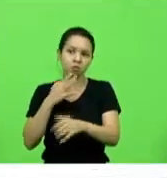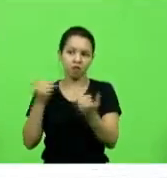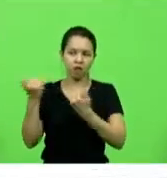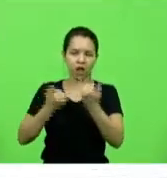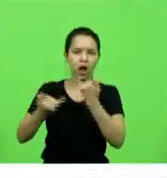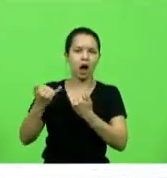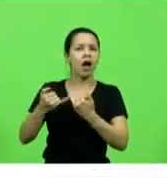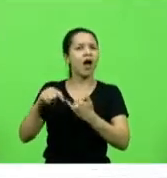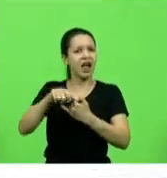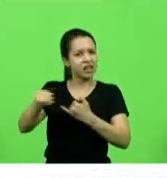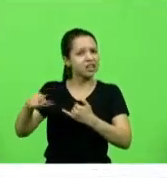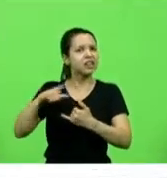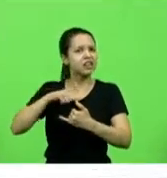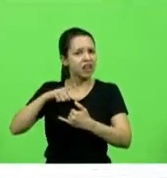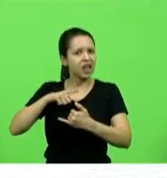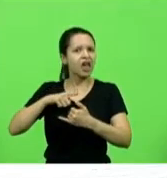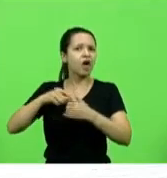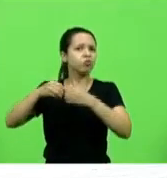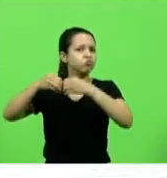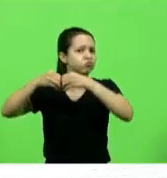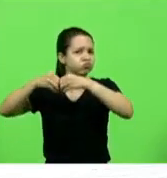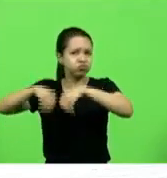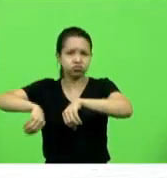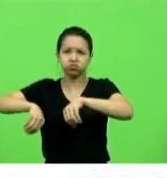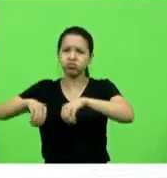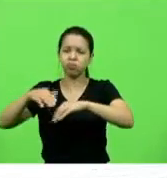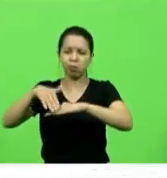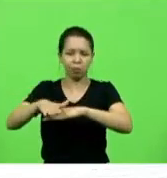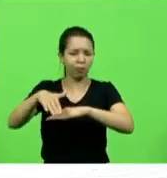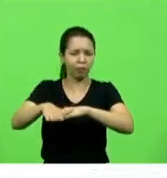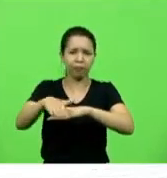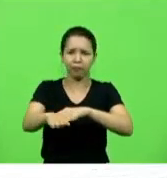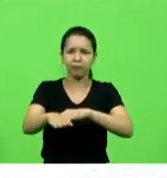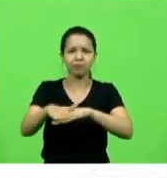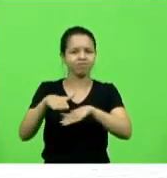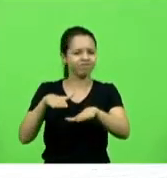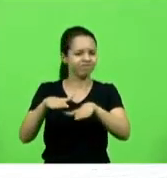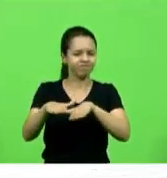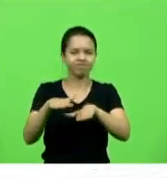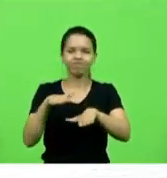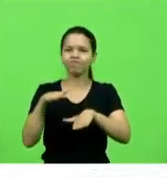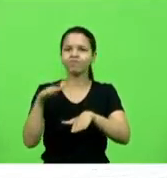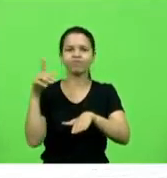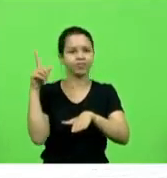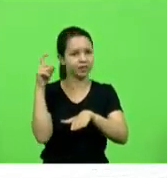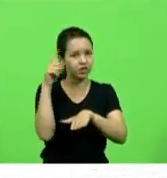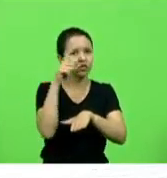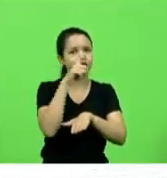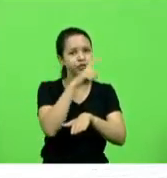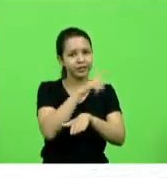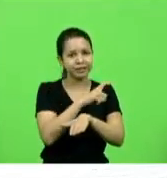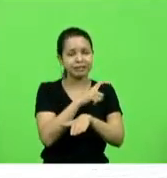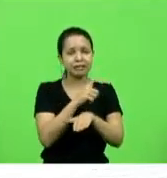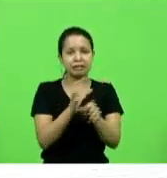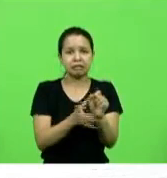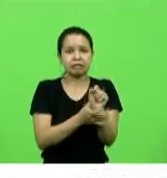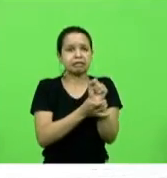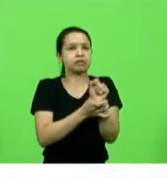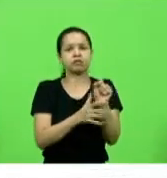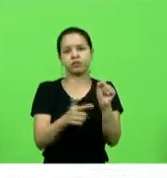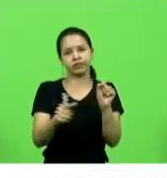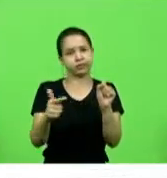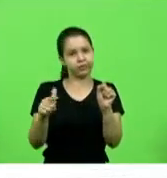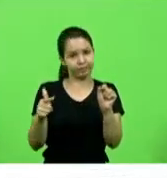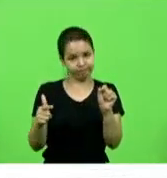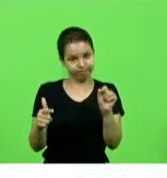ali deteriorados e impossibilitando uma boa trafegabilidade e oportunizando a insegurança aos usuários